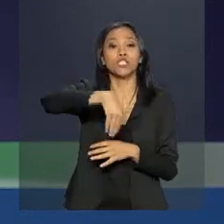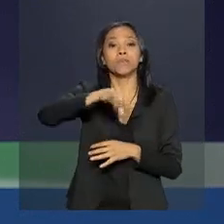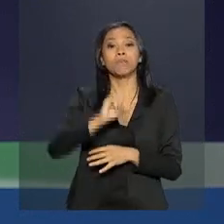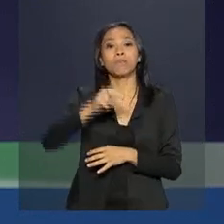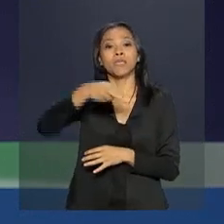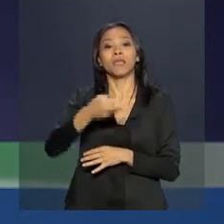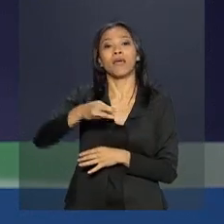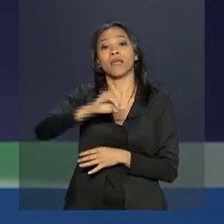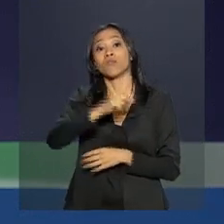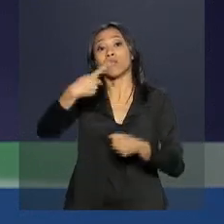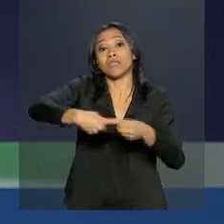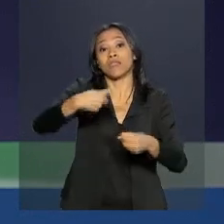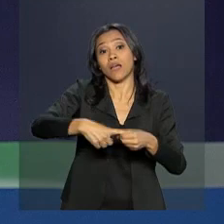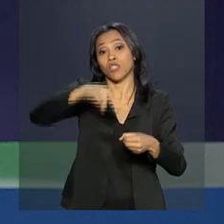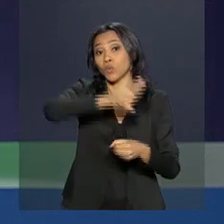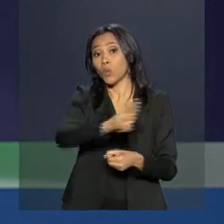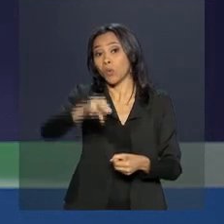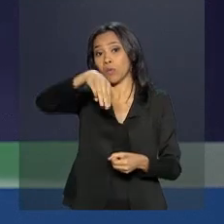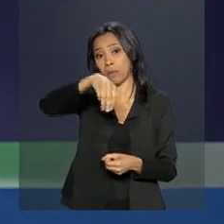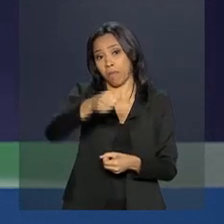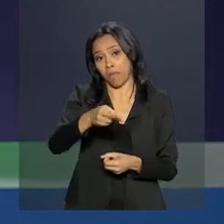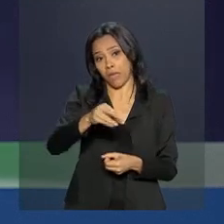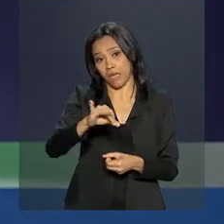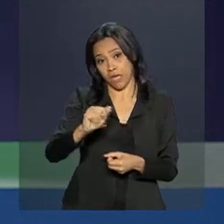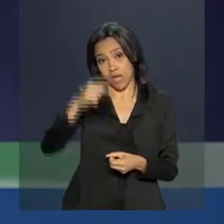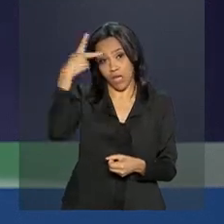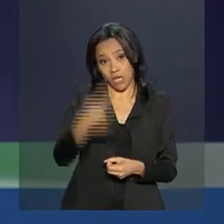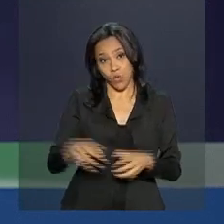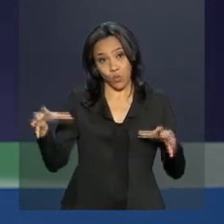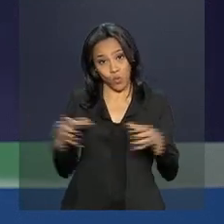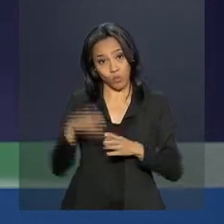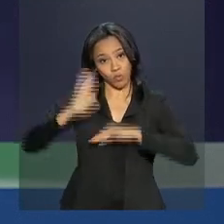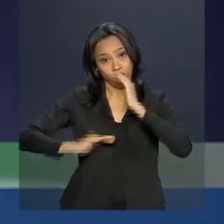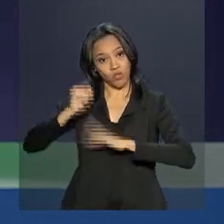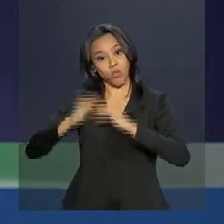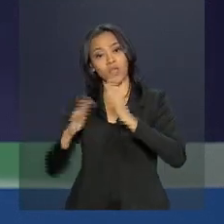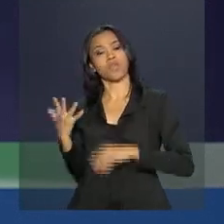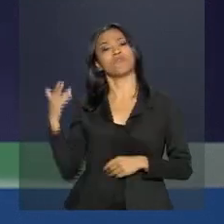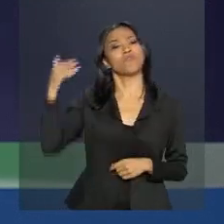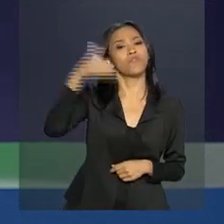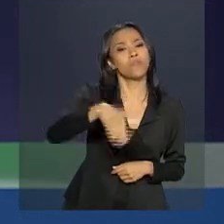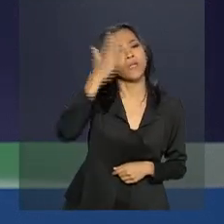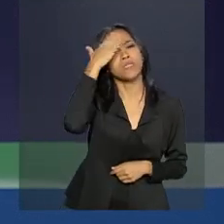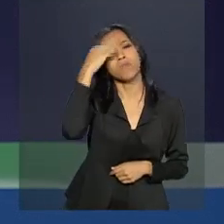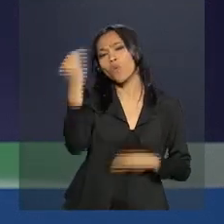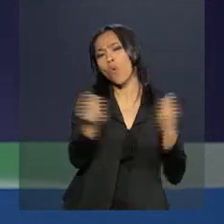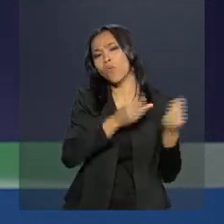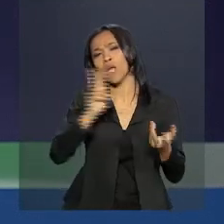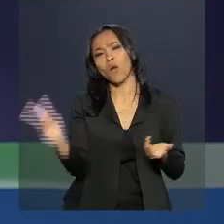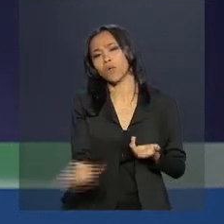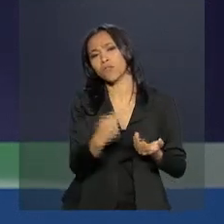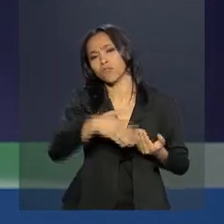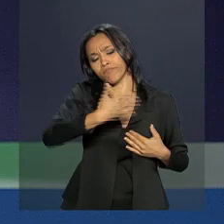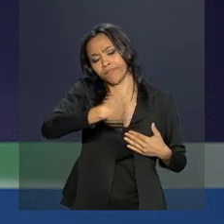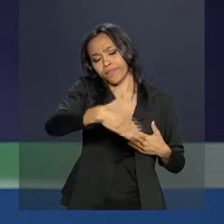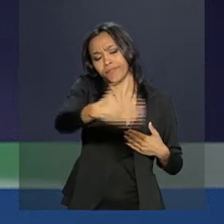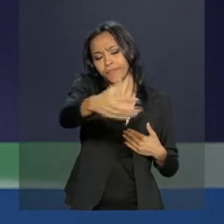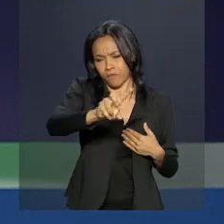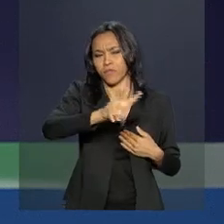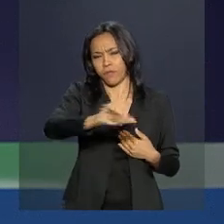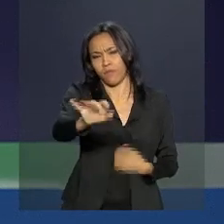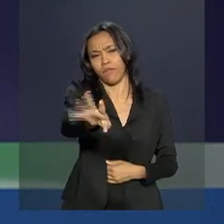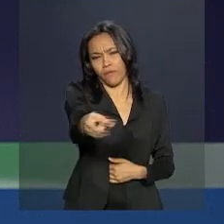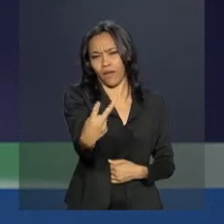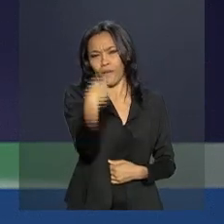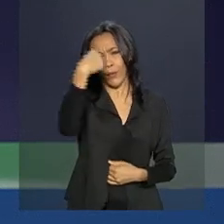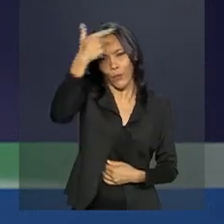Mariana, em Minas Gerais, a equipe da TVNBR foi até lá para ver como estão as ações. É o que você vai ver agora em